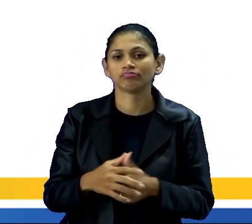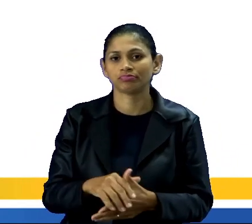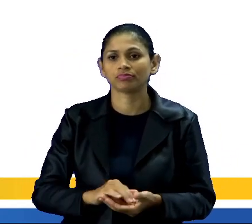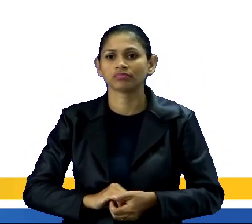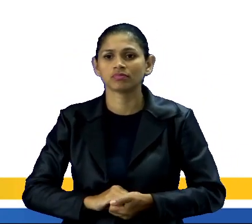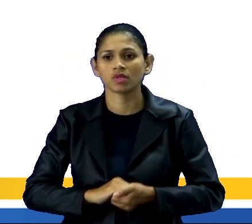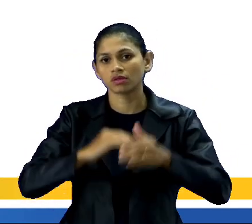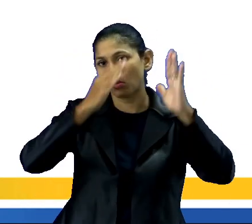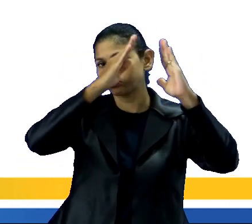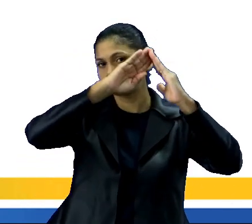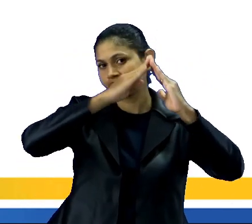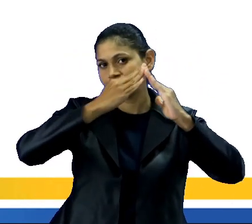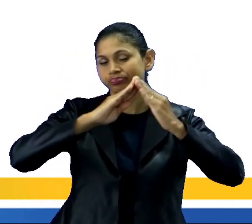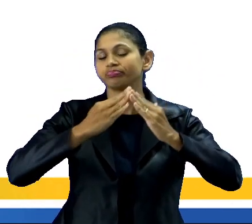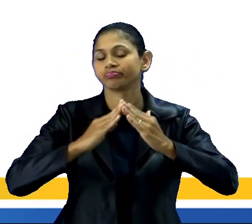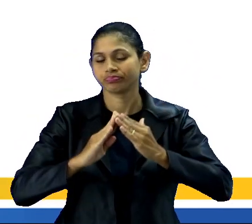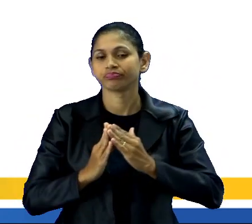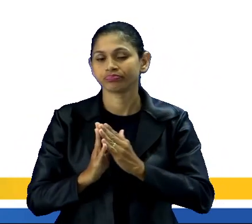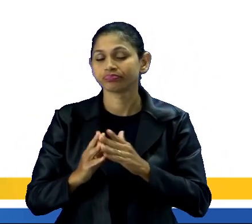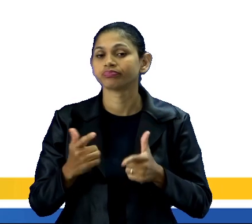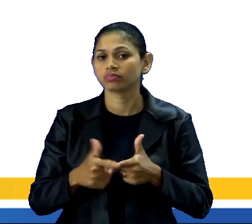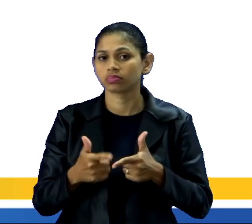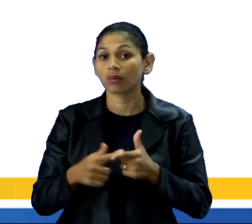também é um desses problemas.